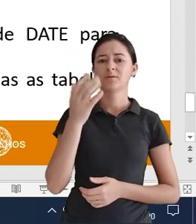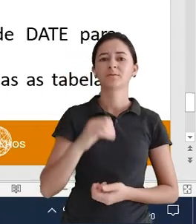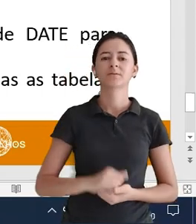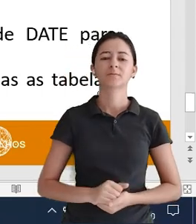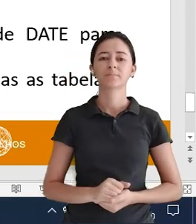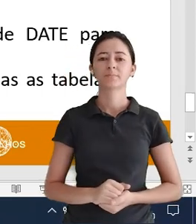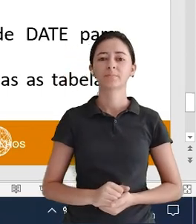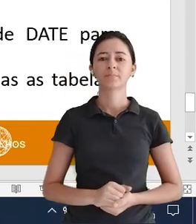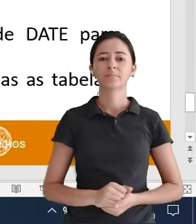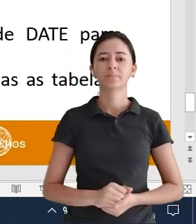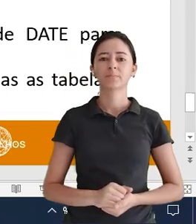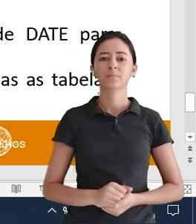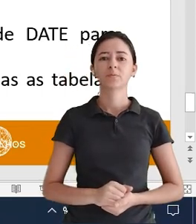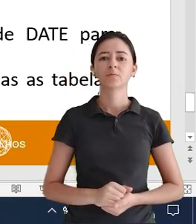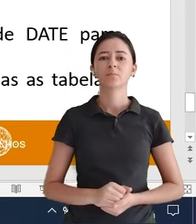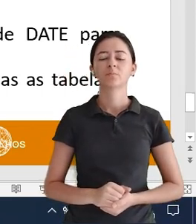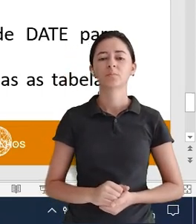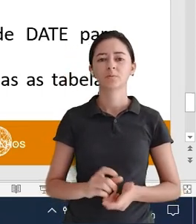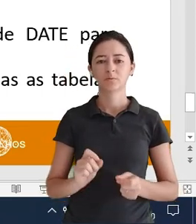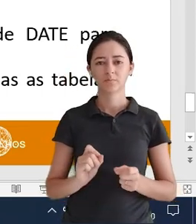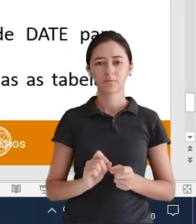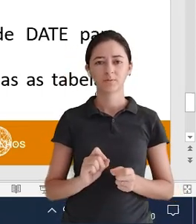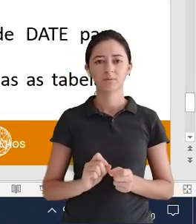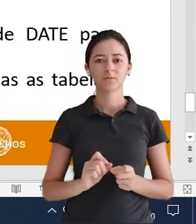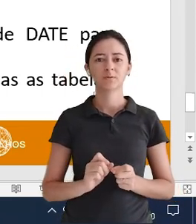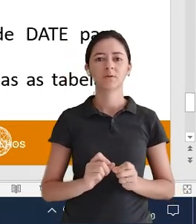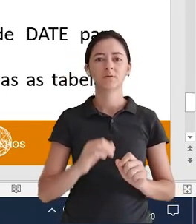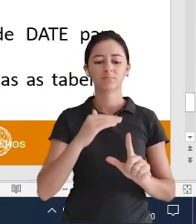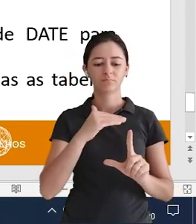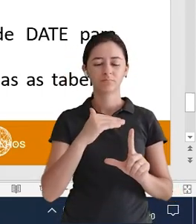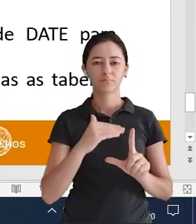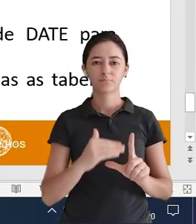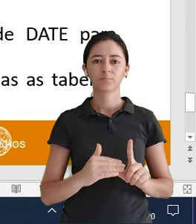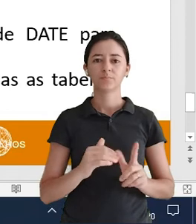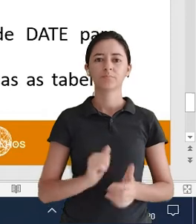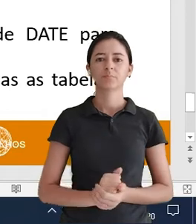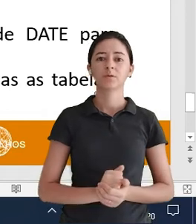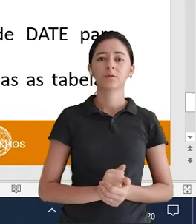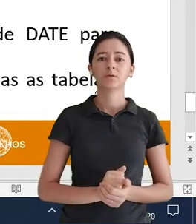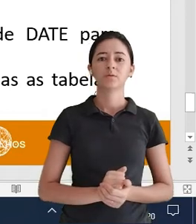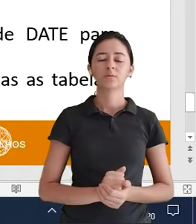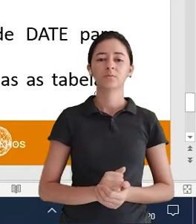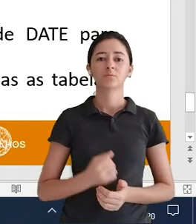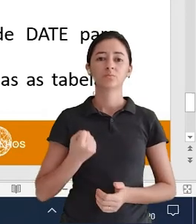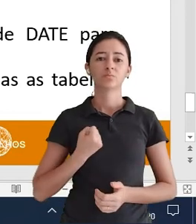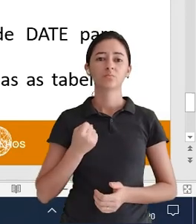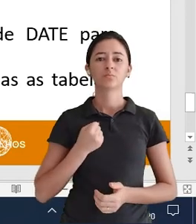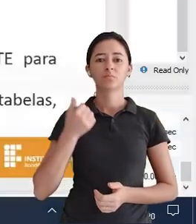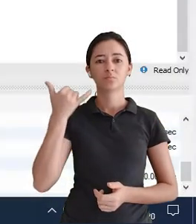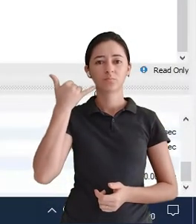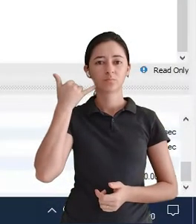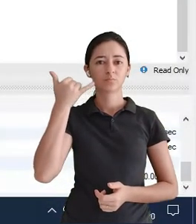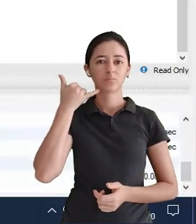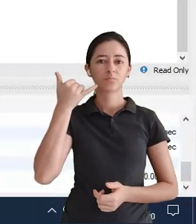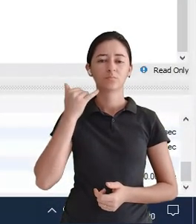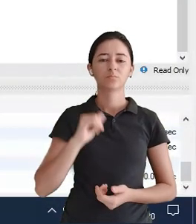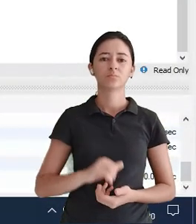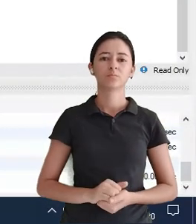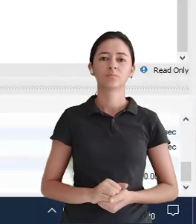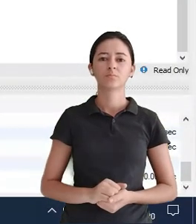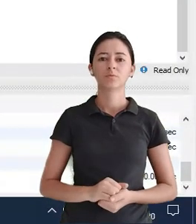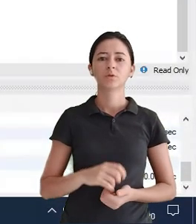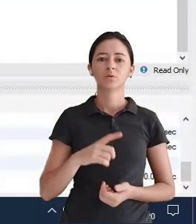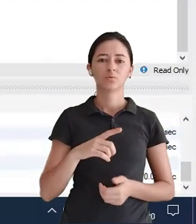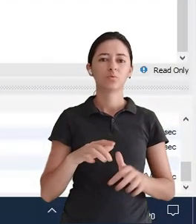exercício aqui Não tem nenhuma posição Né Então tá Mas vamos seguir o que tá Aqui no planejamento Cliente Telefone Vamos